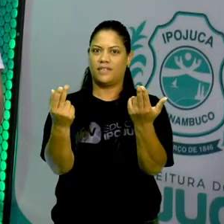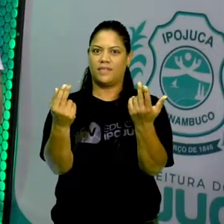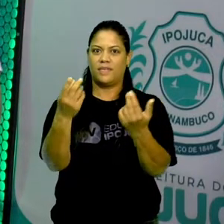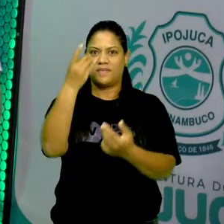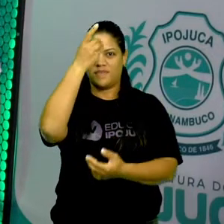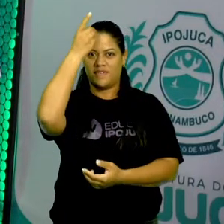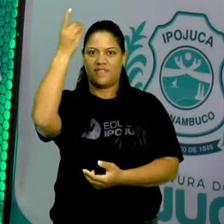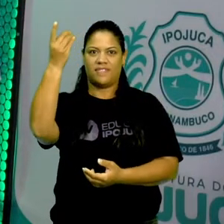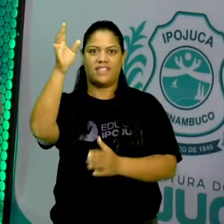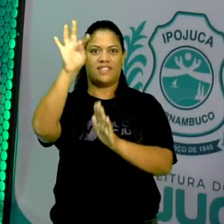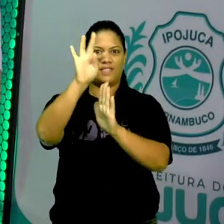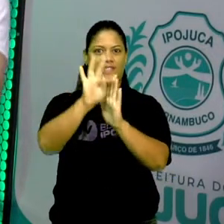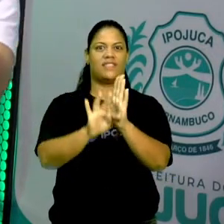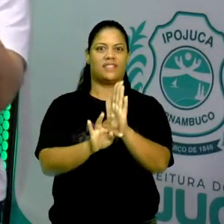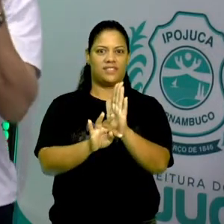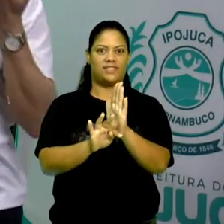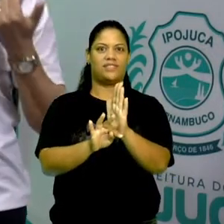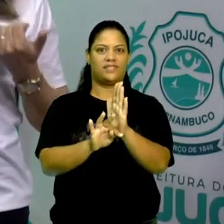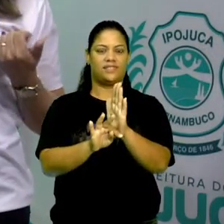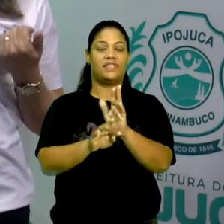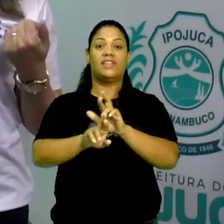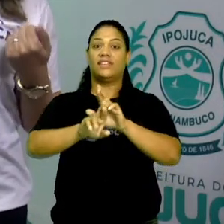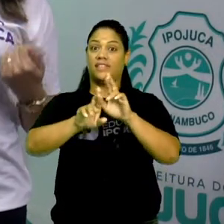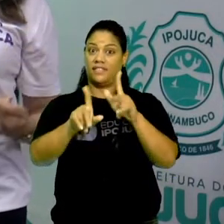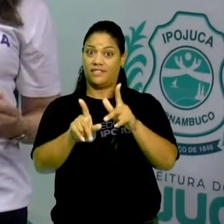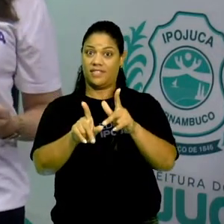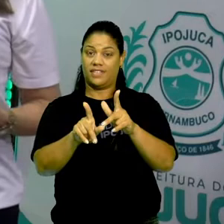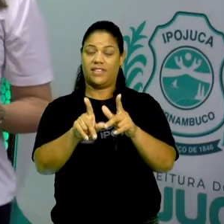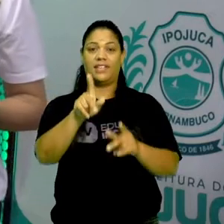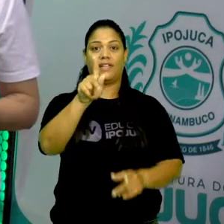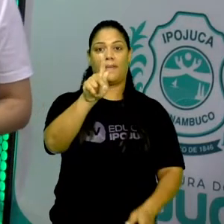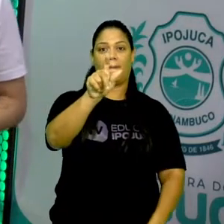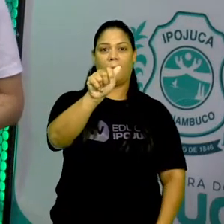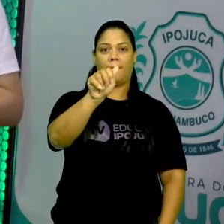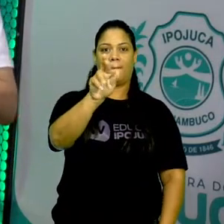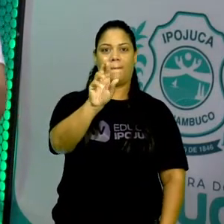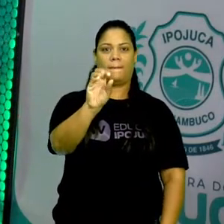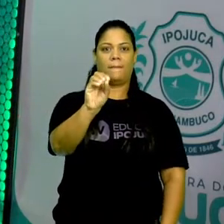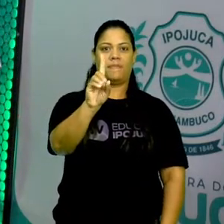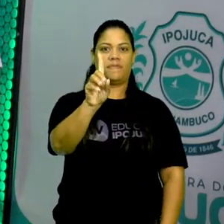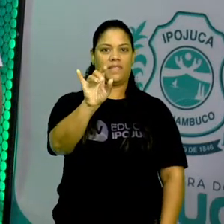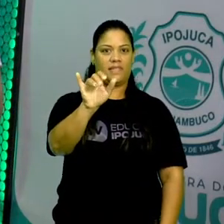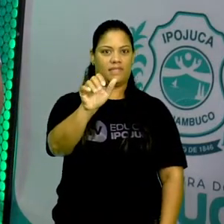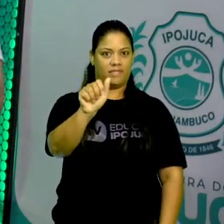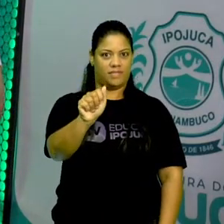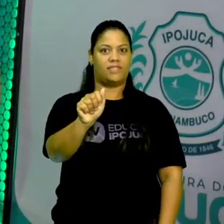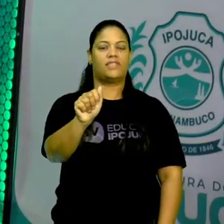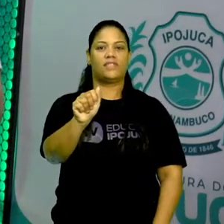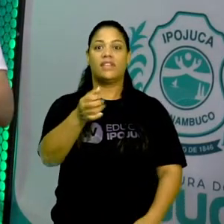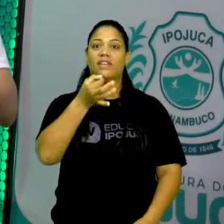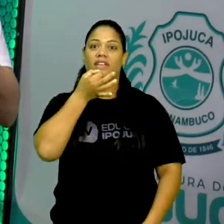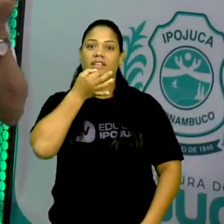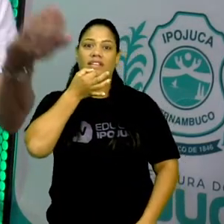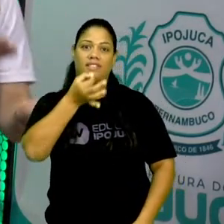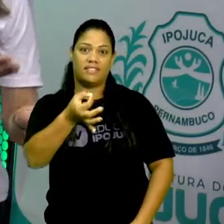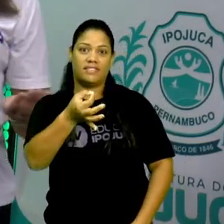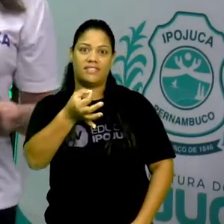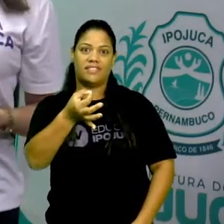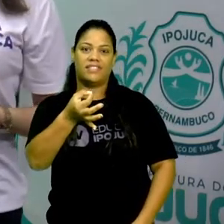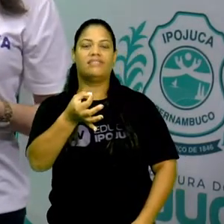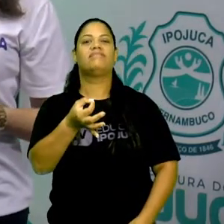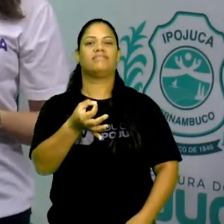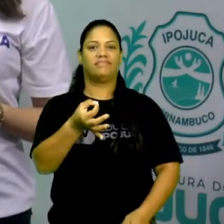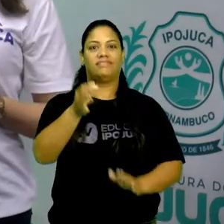texto original, ao contrário da paródia, que se posiciona criticamente